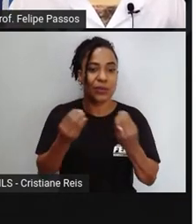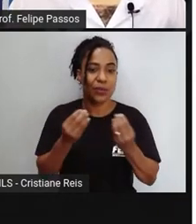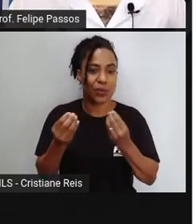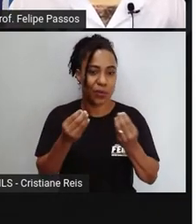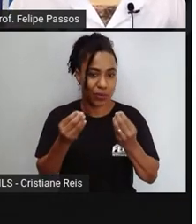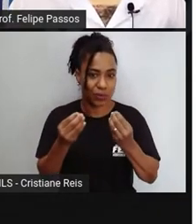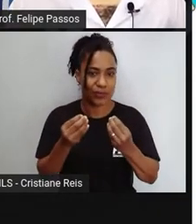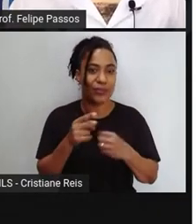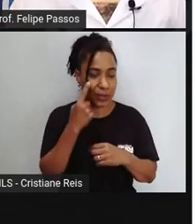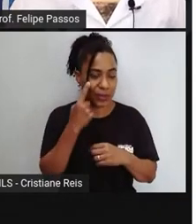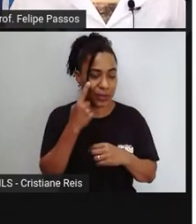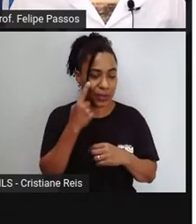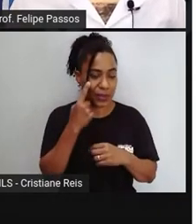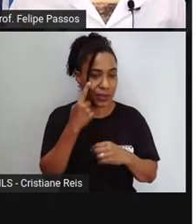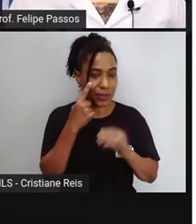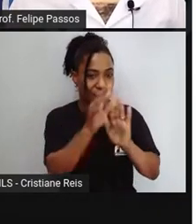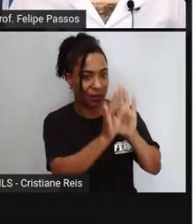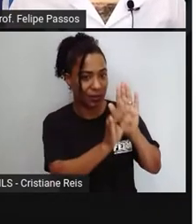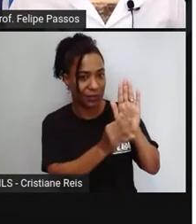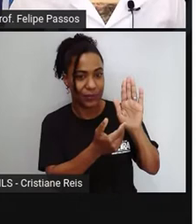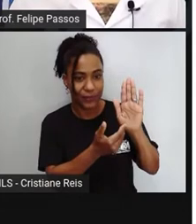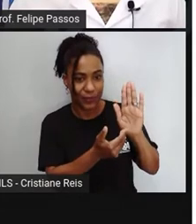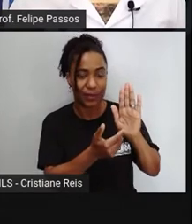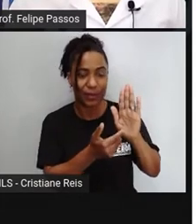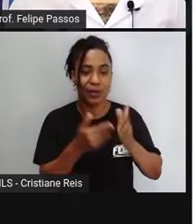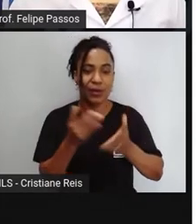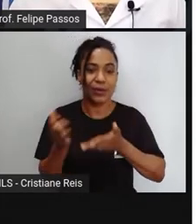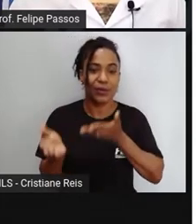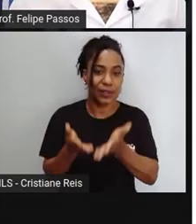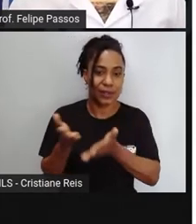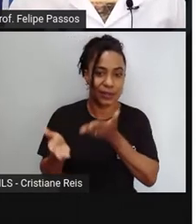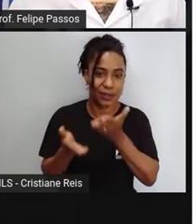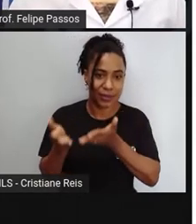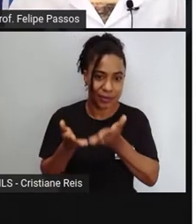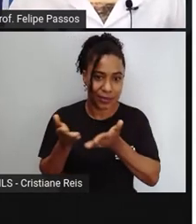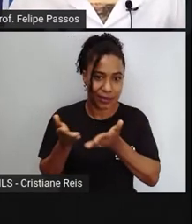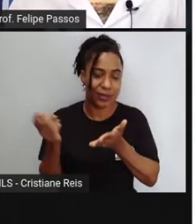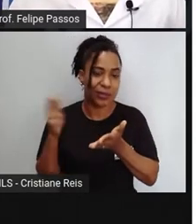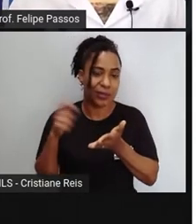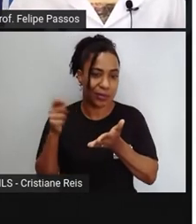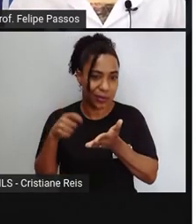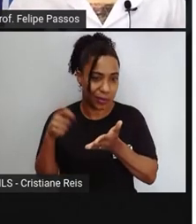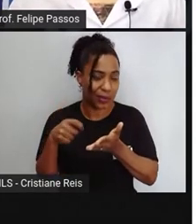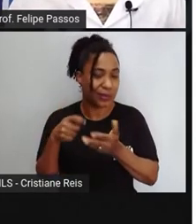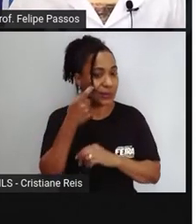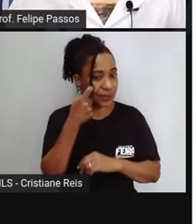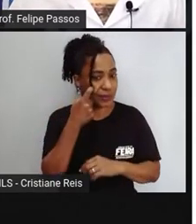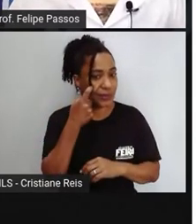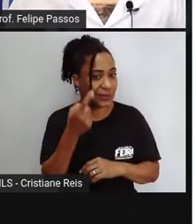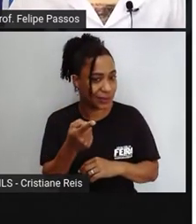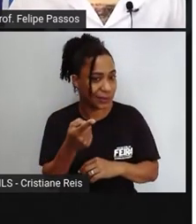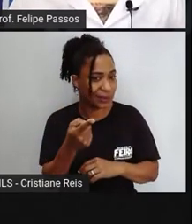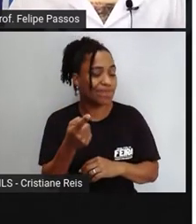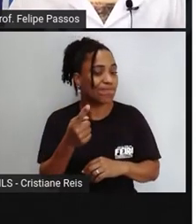ó, continuando aqui o texto, o tratamento varia em função da gravidade do acidente e é realizado em ambiente hospitalar com